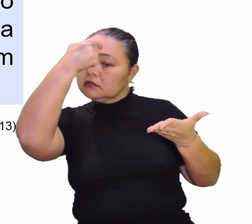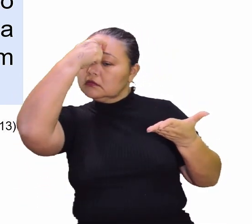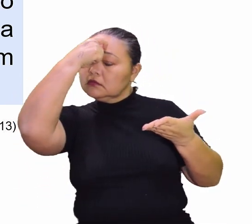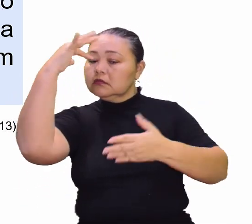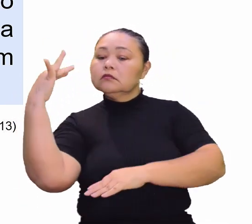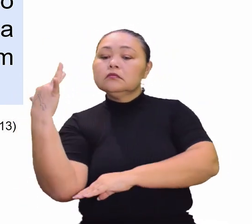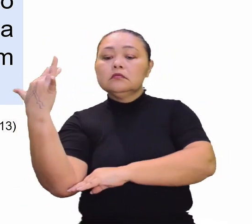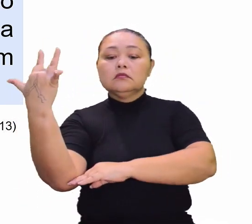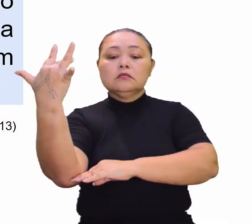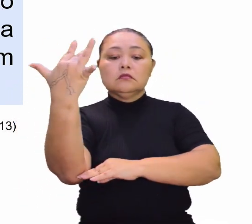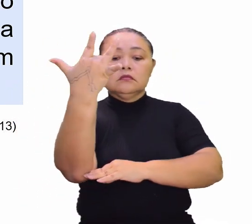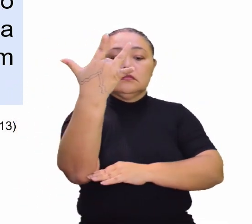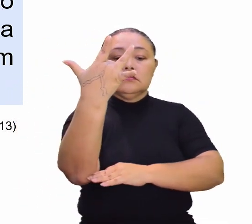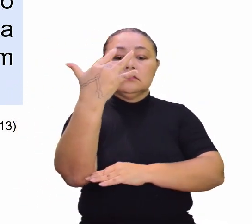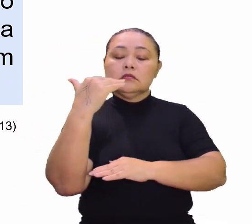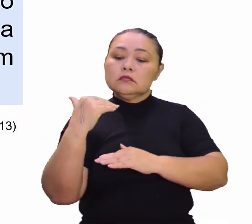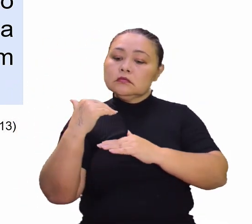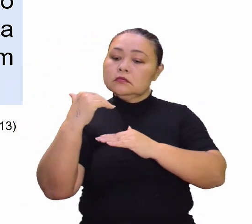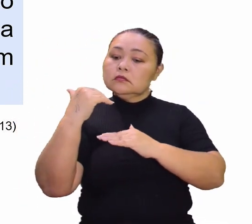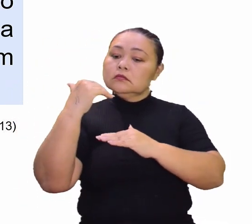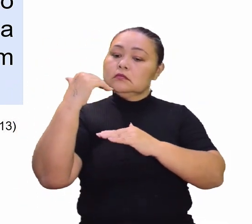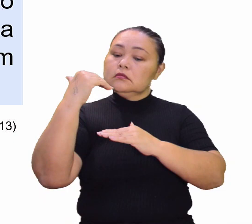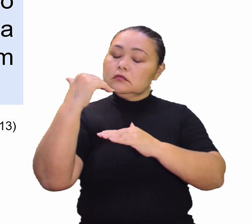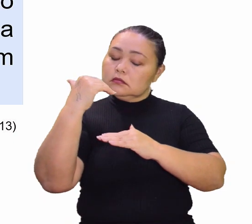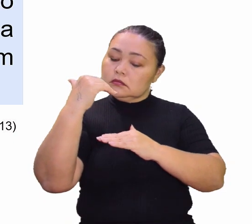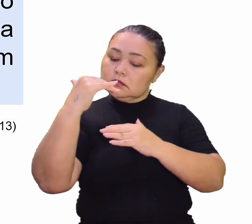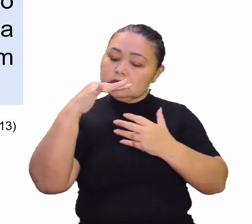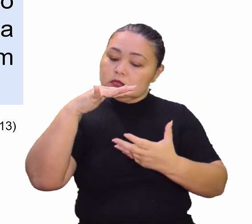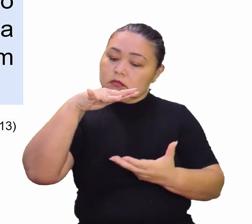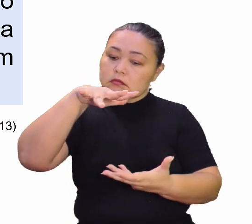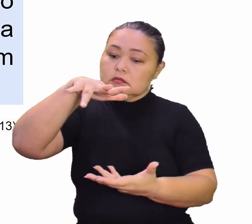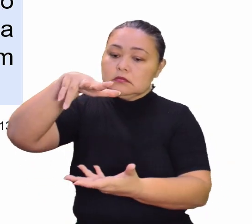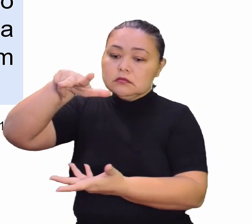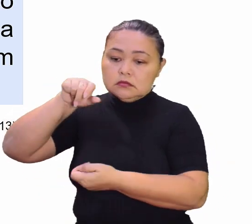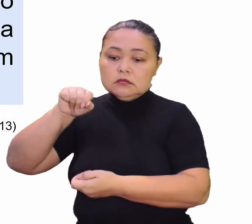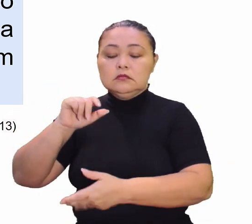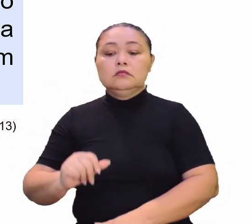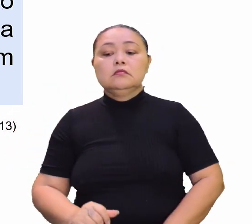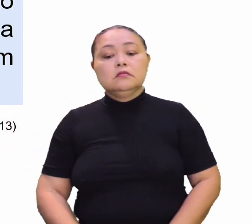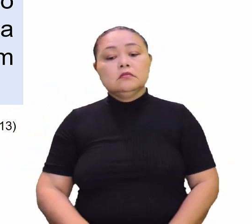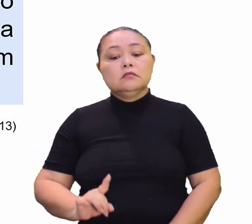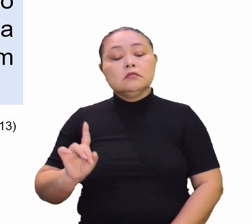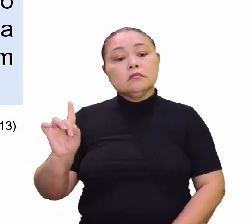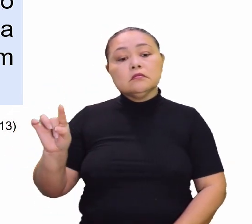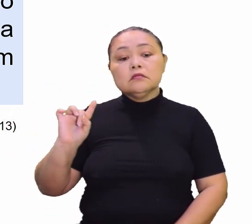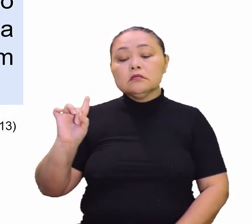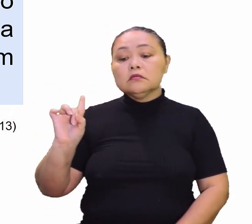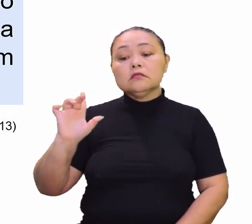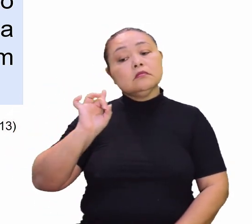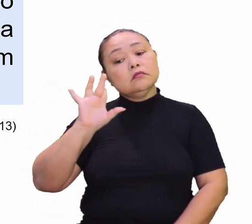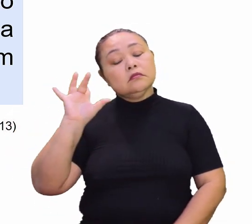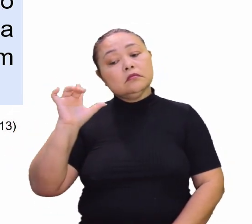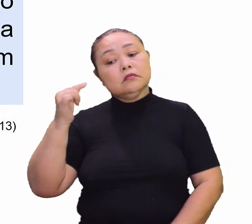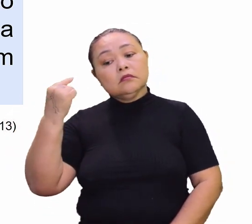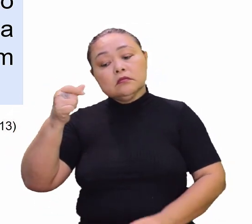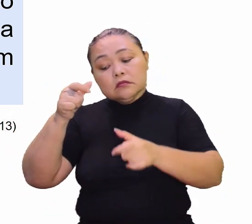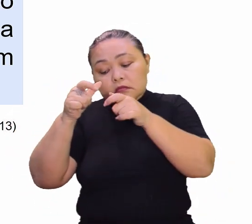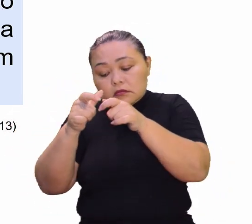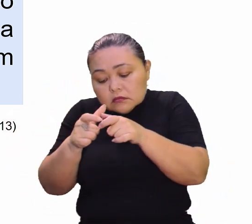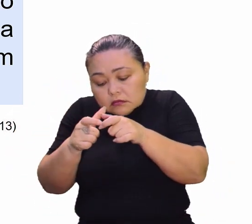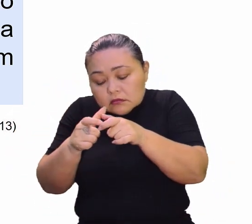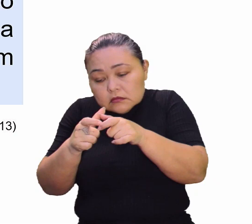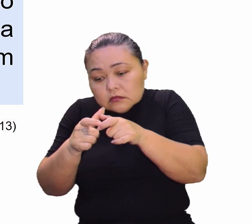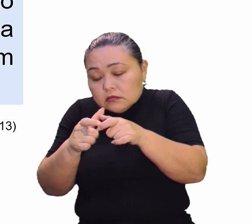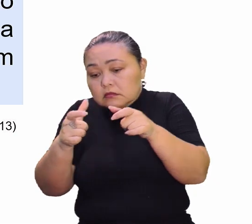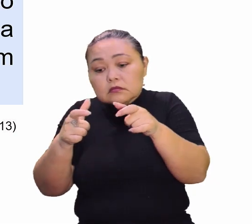uma consciência ambiental em escala planetária. Não adianta só o lugar